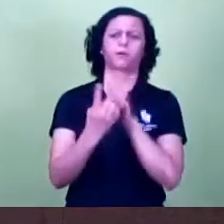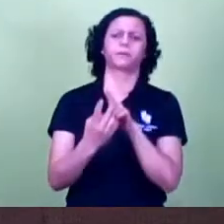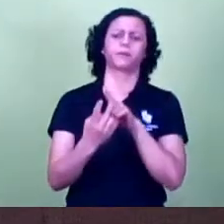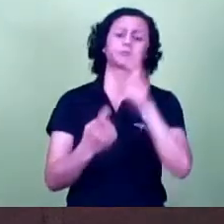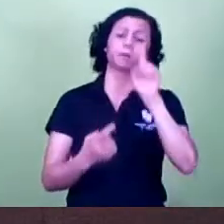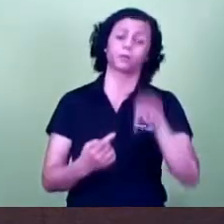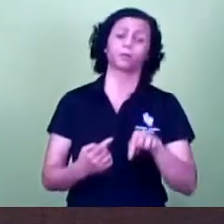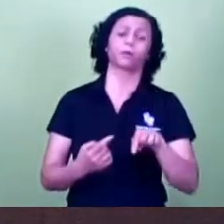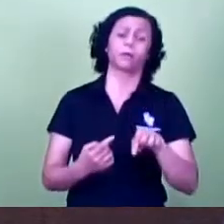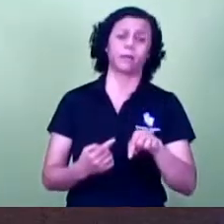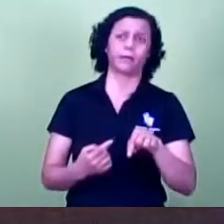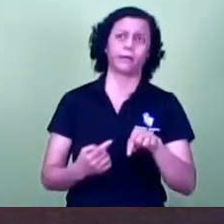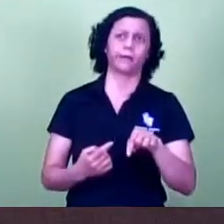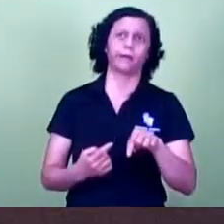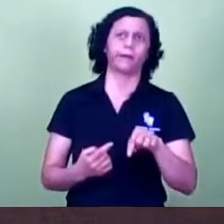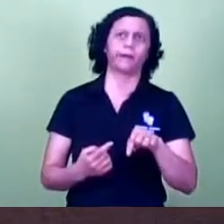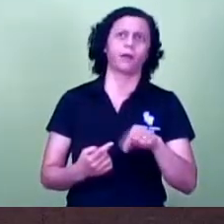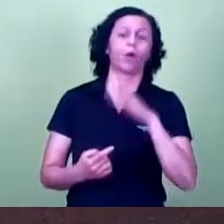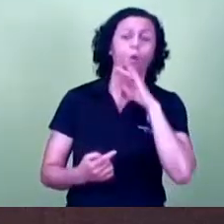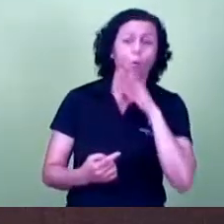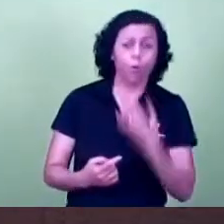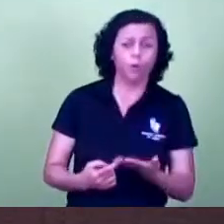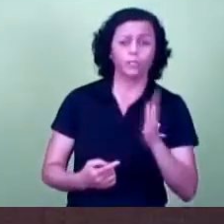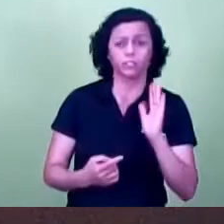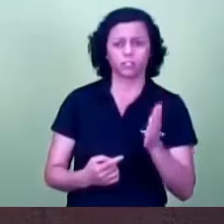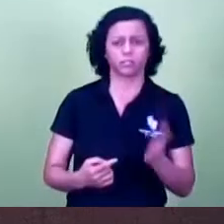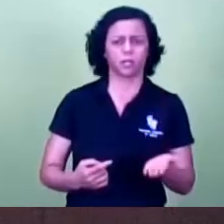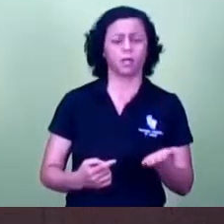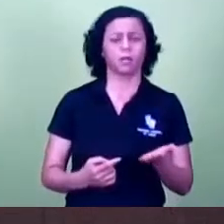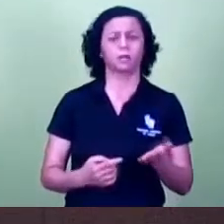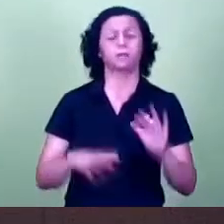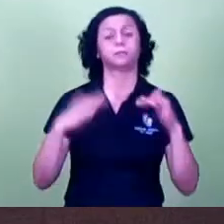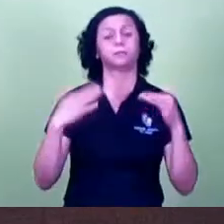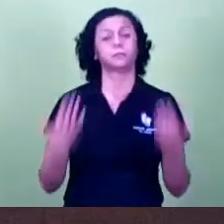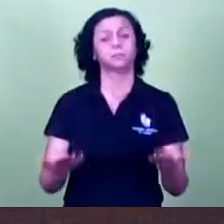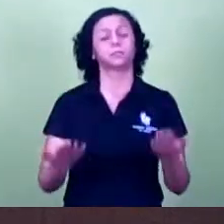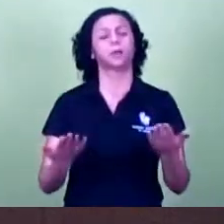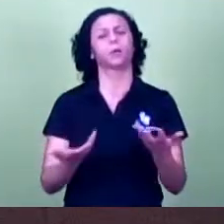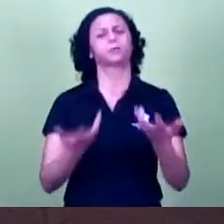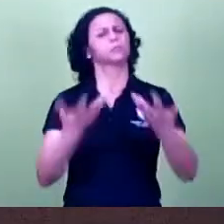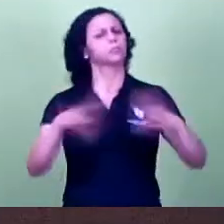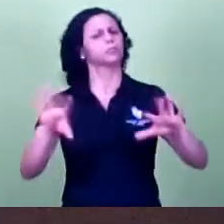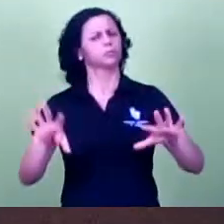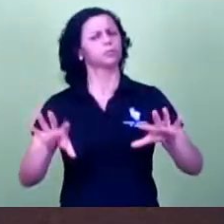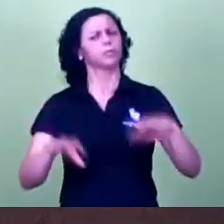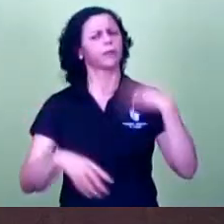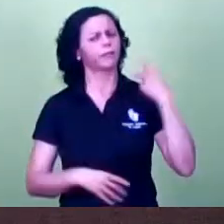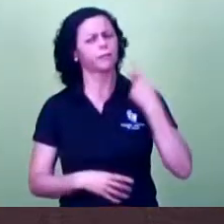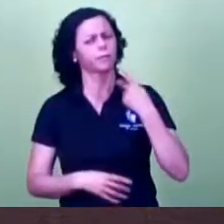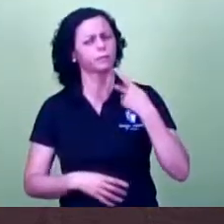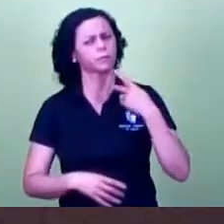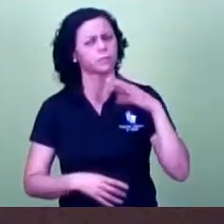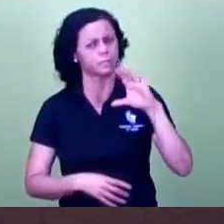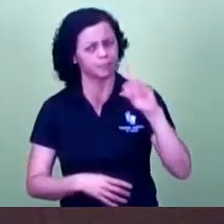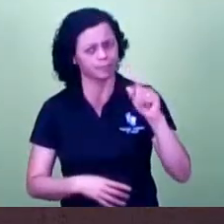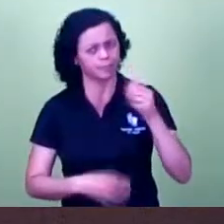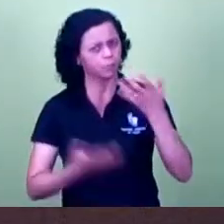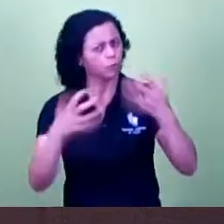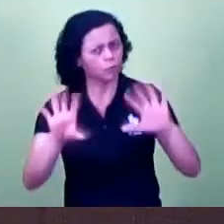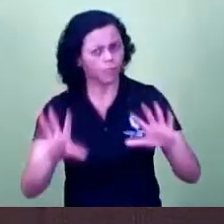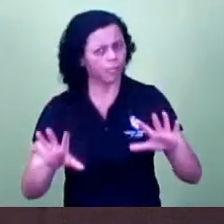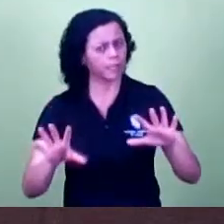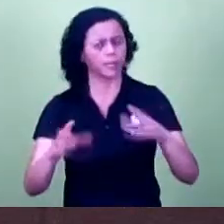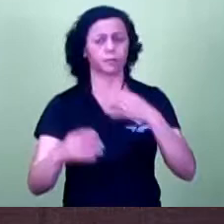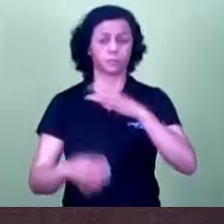não muito bom ruim né então assim nós não queremos vereadora Cida que na saúde nós